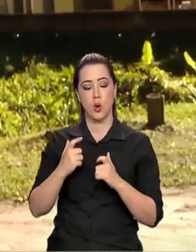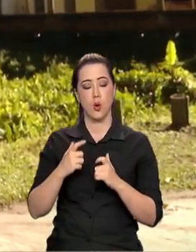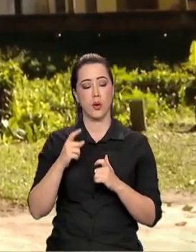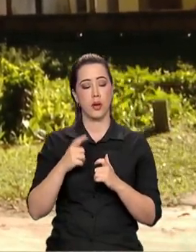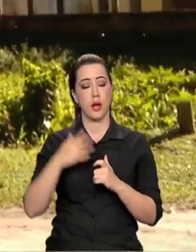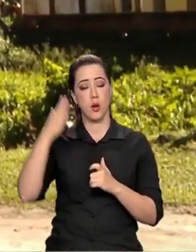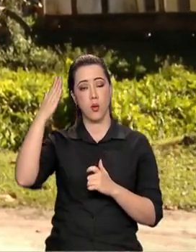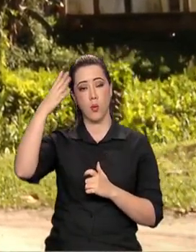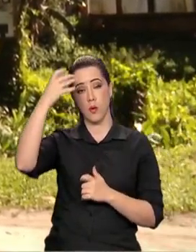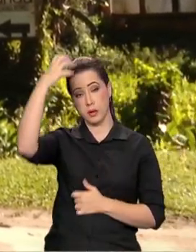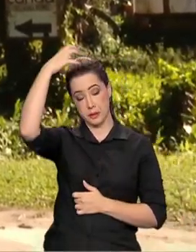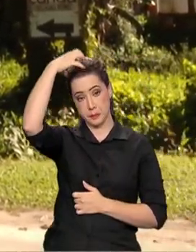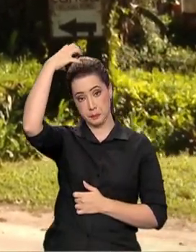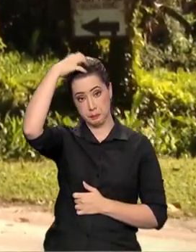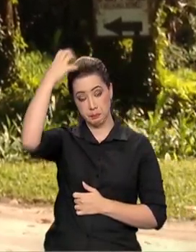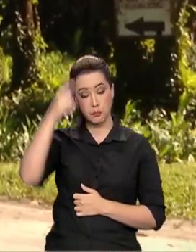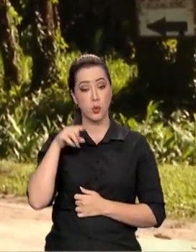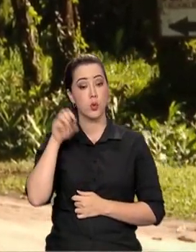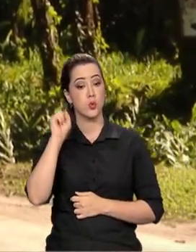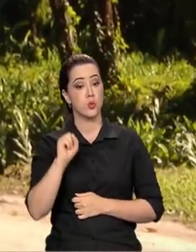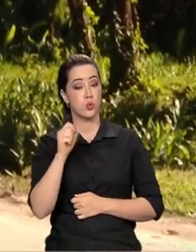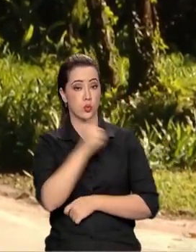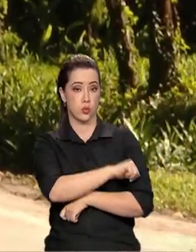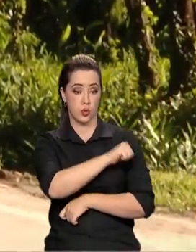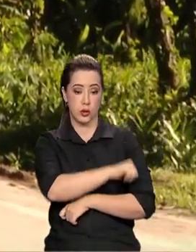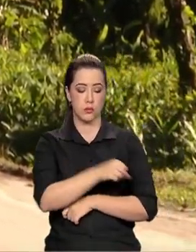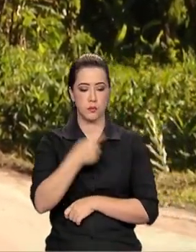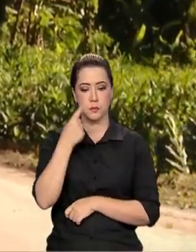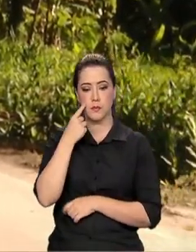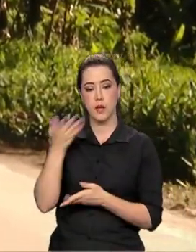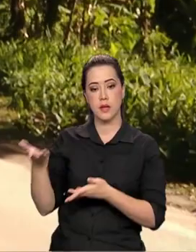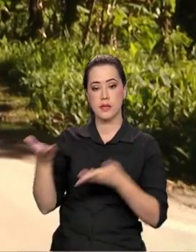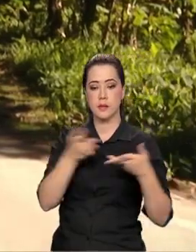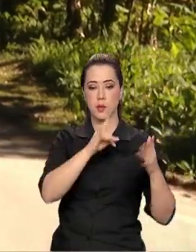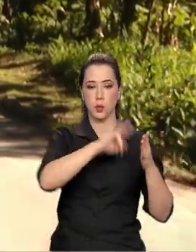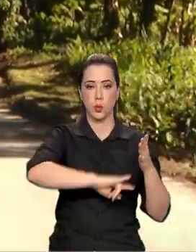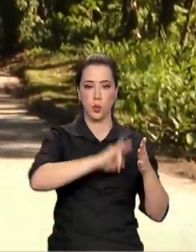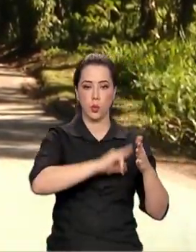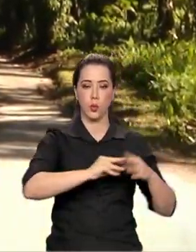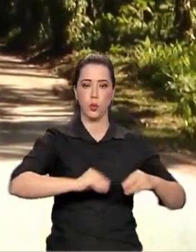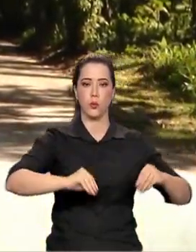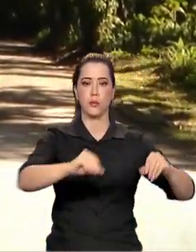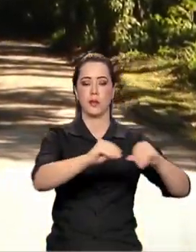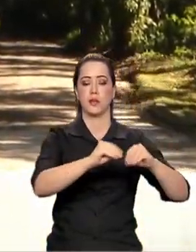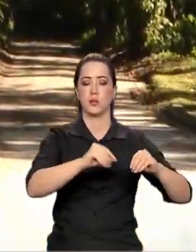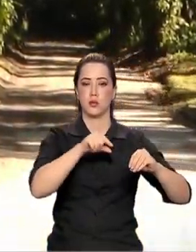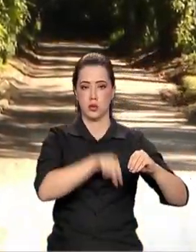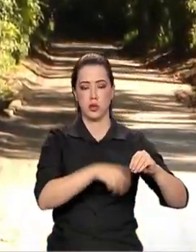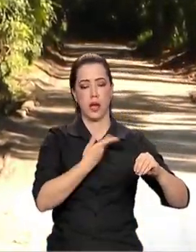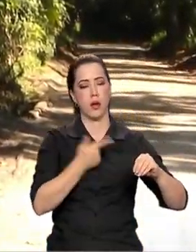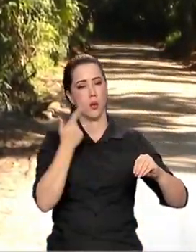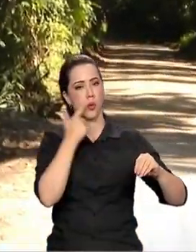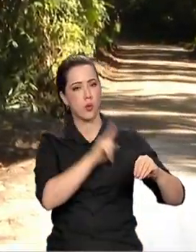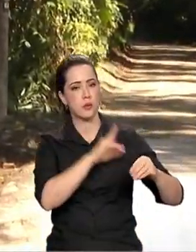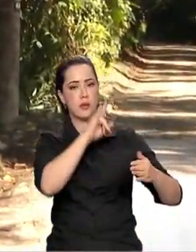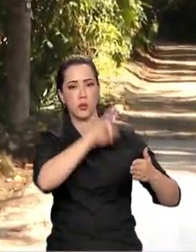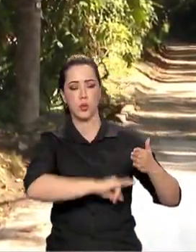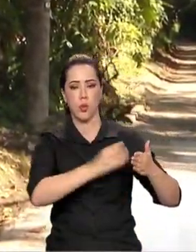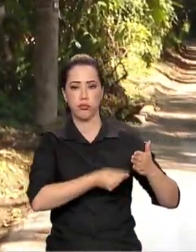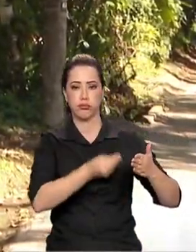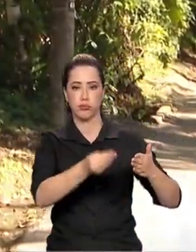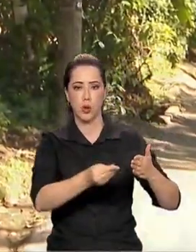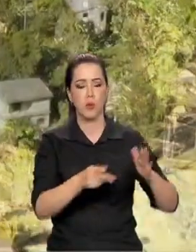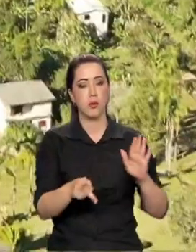sul fluminense, recebeu esta semana a documentação de reconhecimento do INCRA, visando obter sua titulação